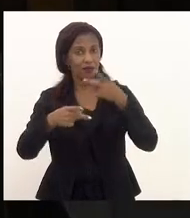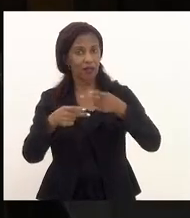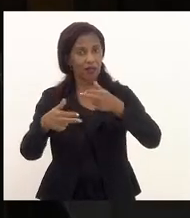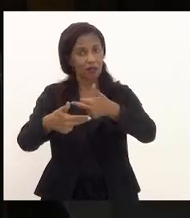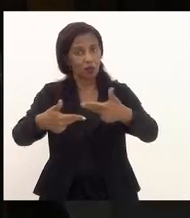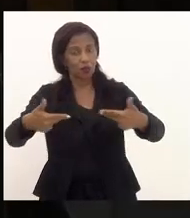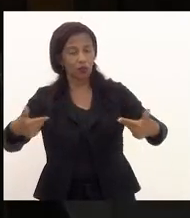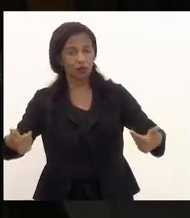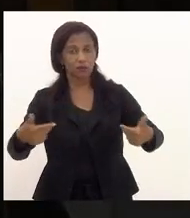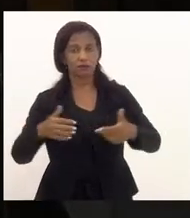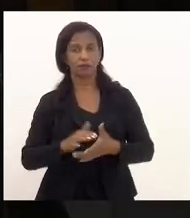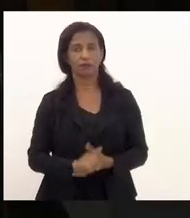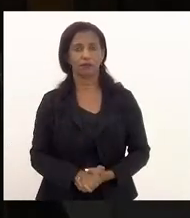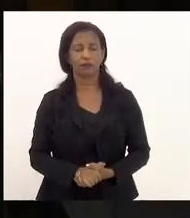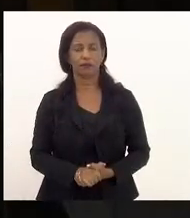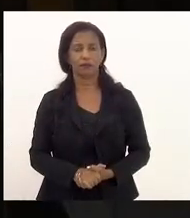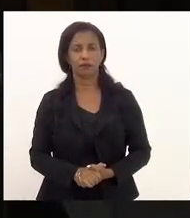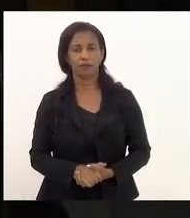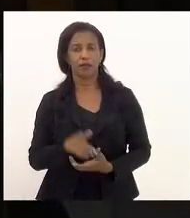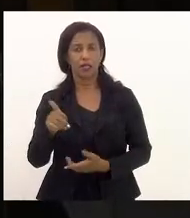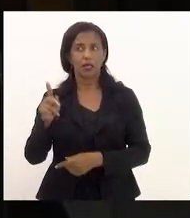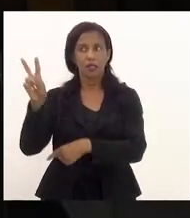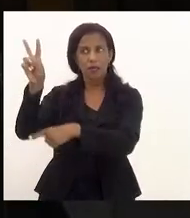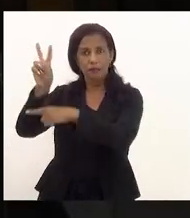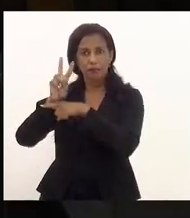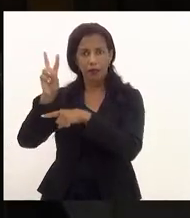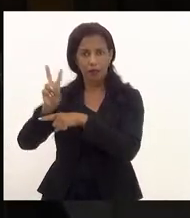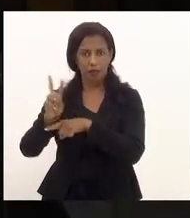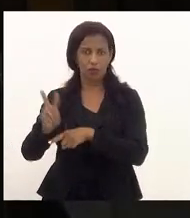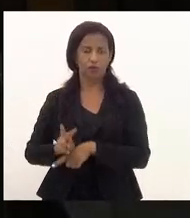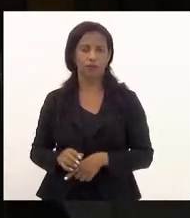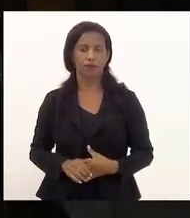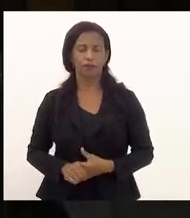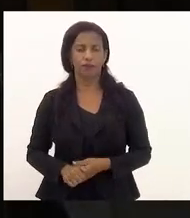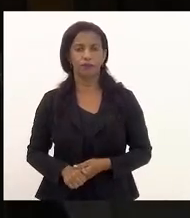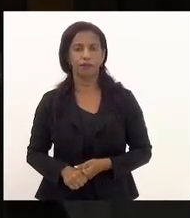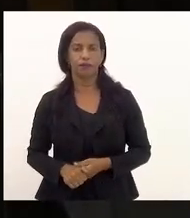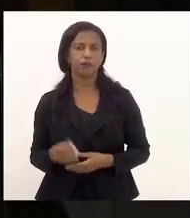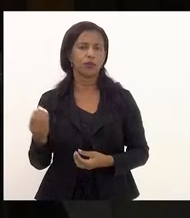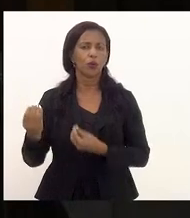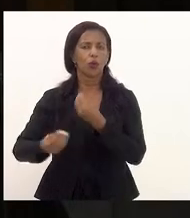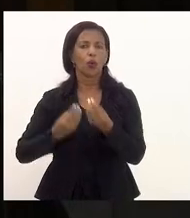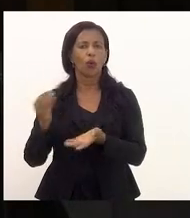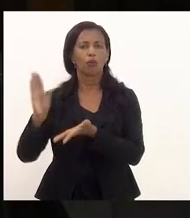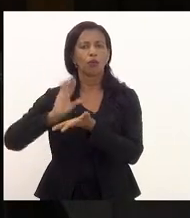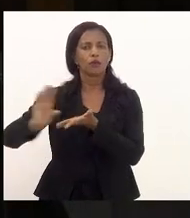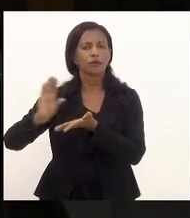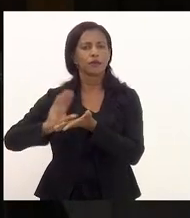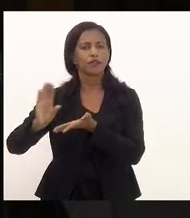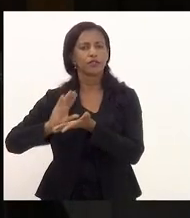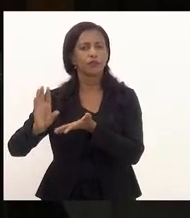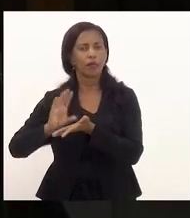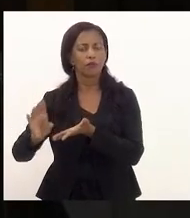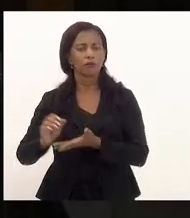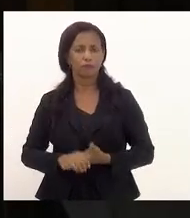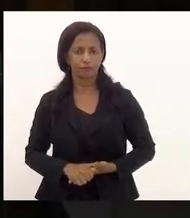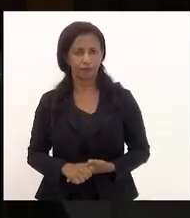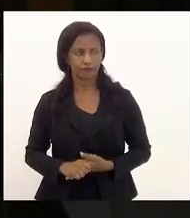qualidade desses empréstimos como investimentos produtivos.